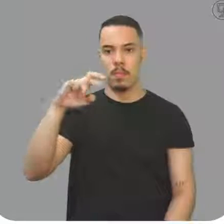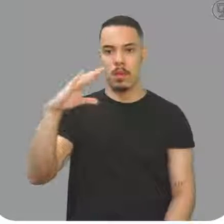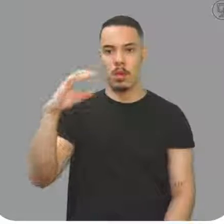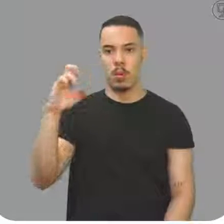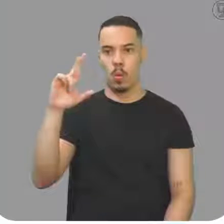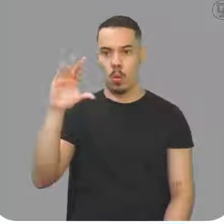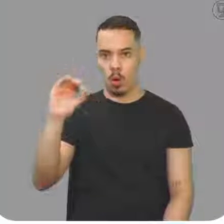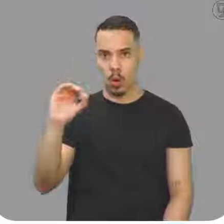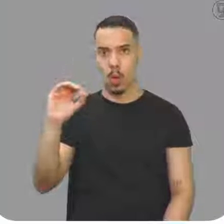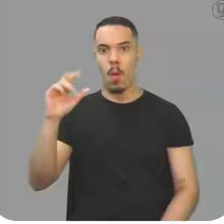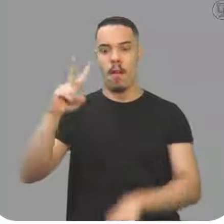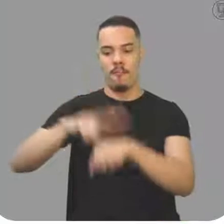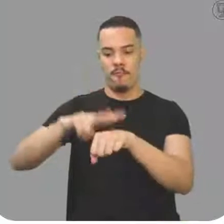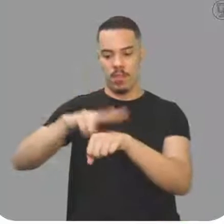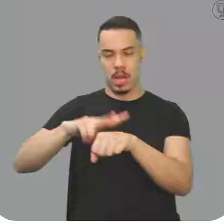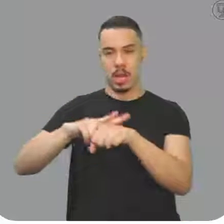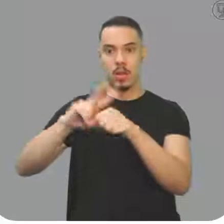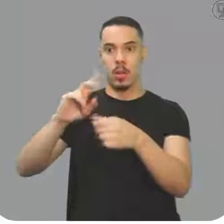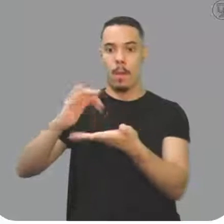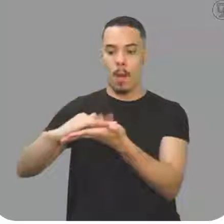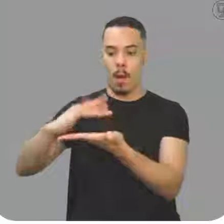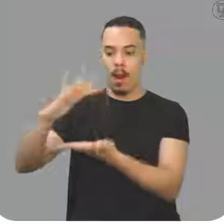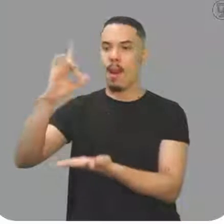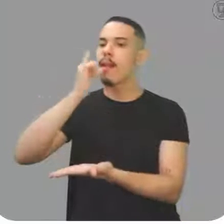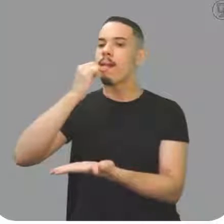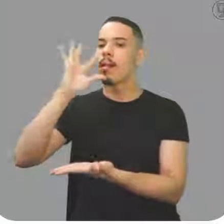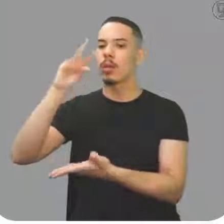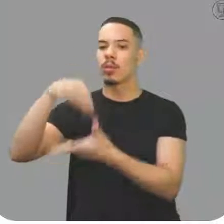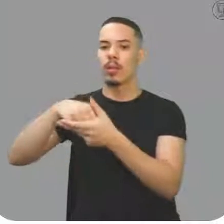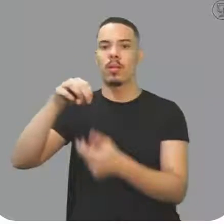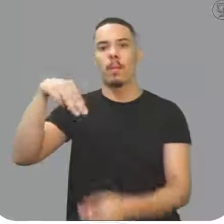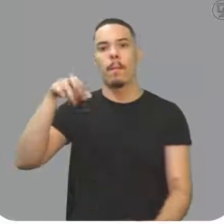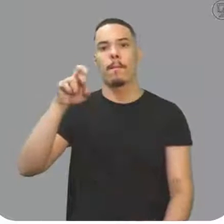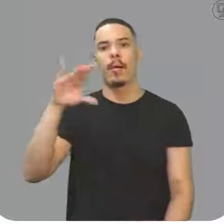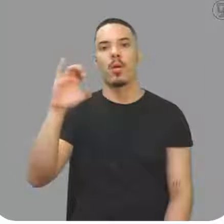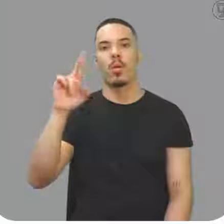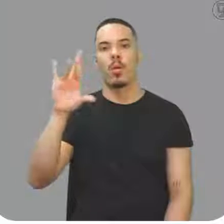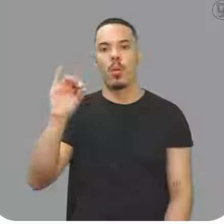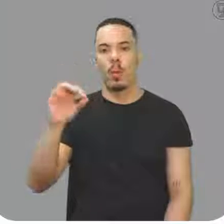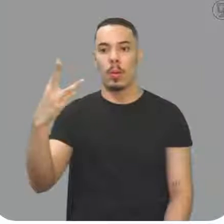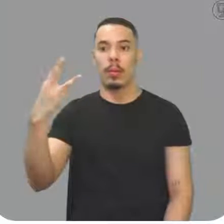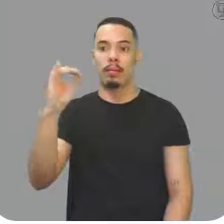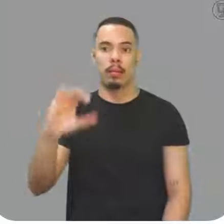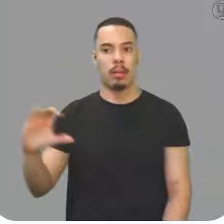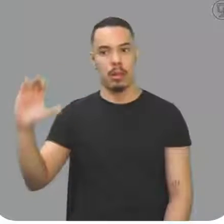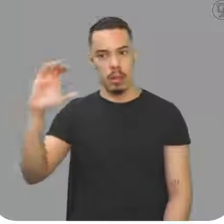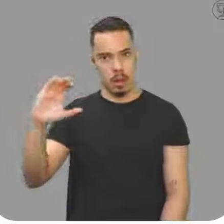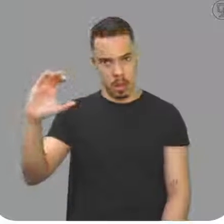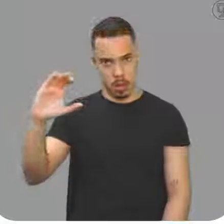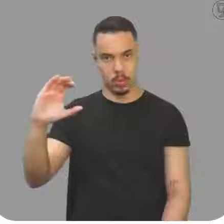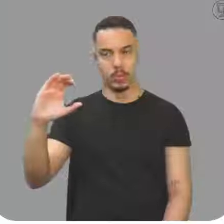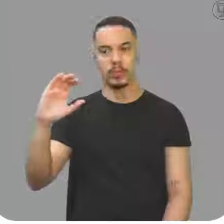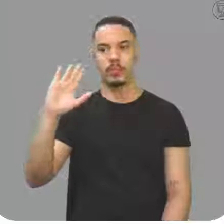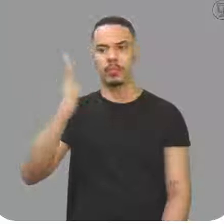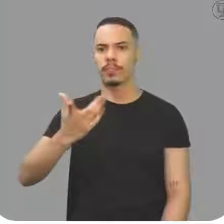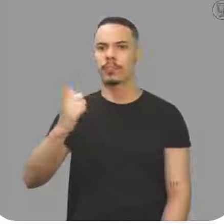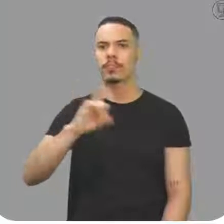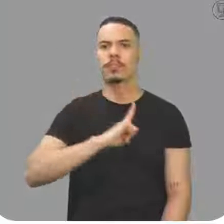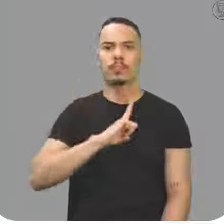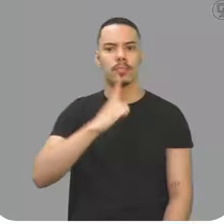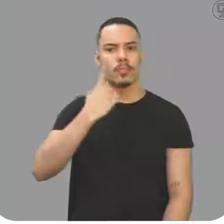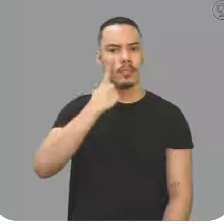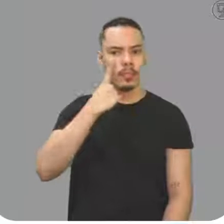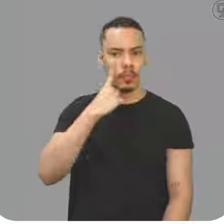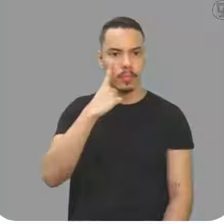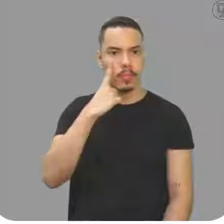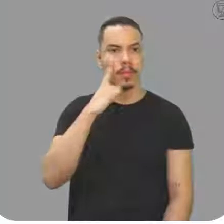de vidro e o líquido é mercúrio. A 30 graus Celsius. Já vimos que nessa temperatura de